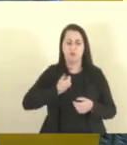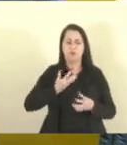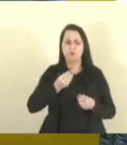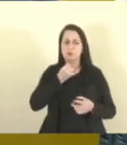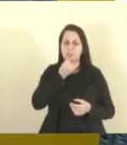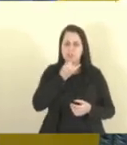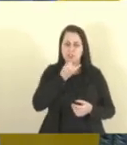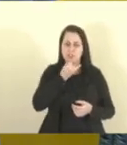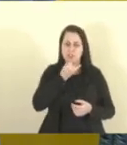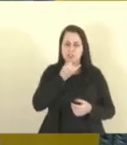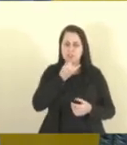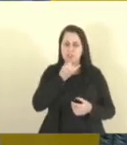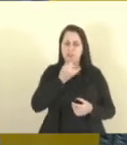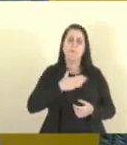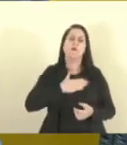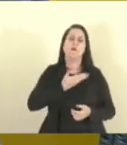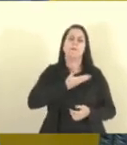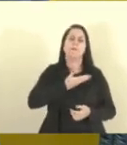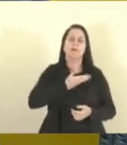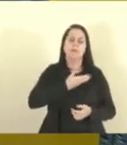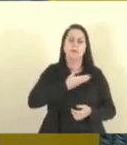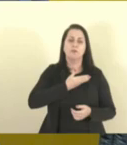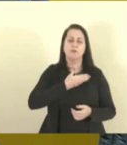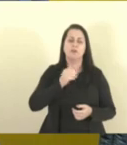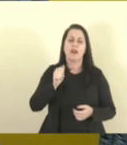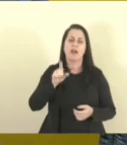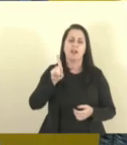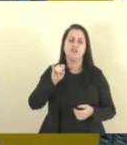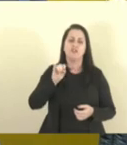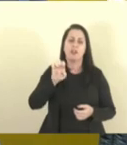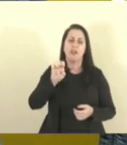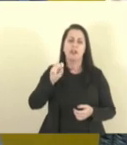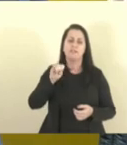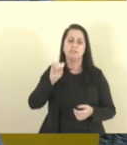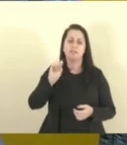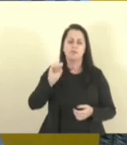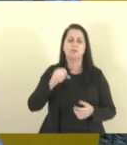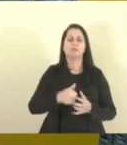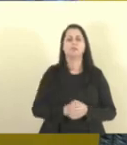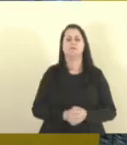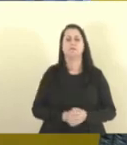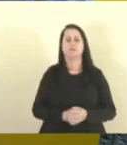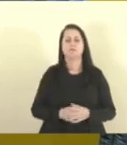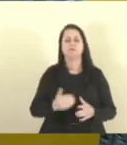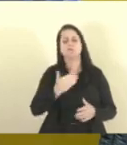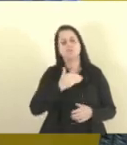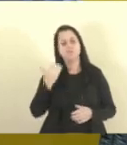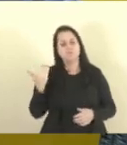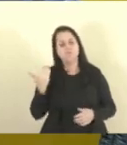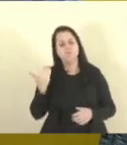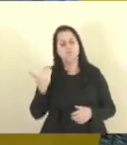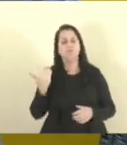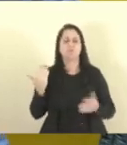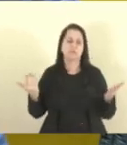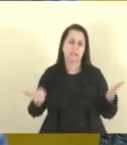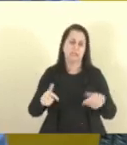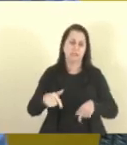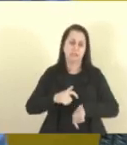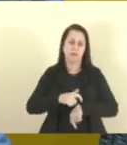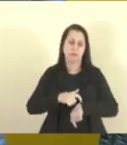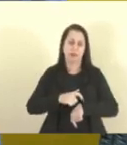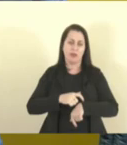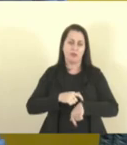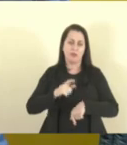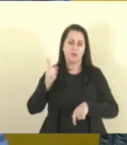triste. Meu amigo Adiesio Paulino Ribeiro faleceu nesse momento no